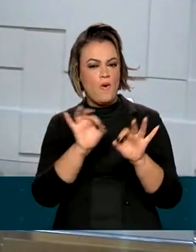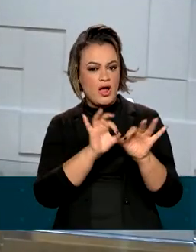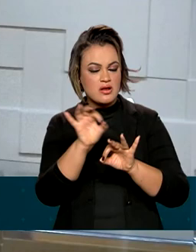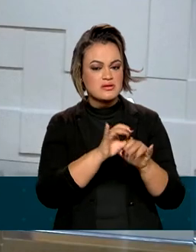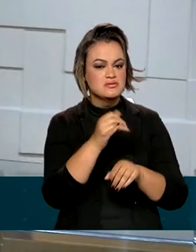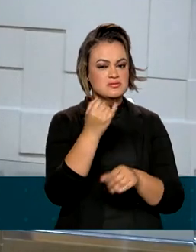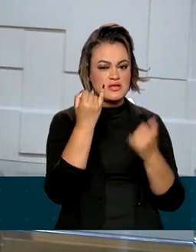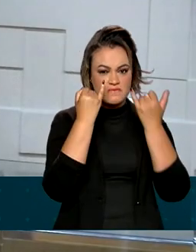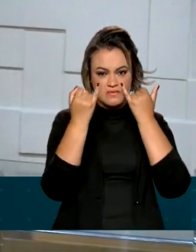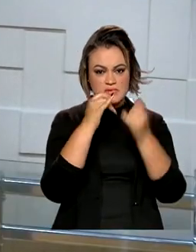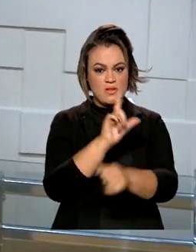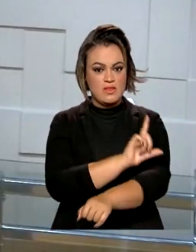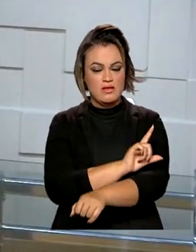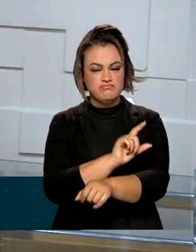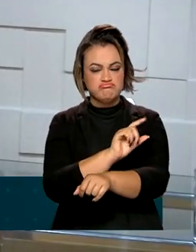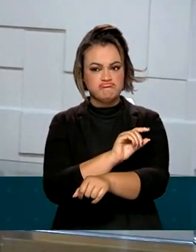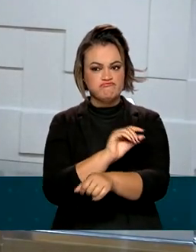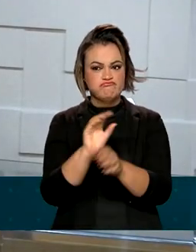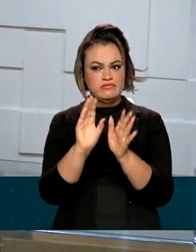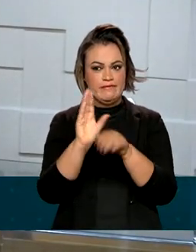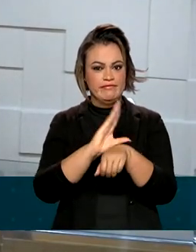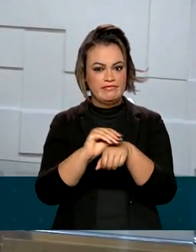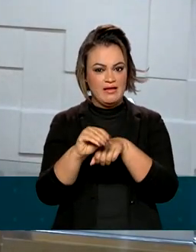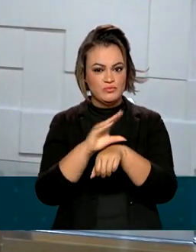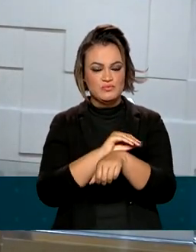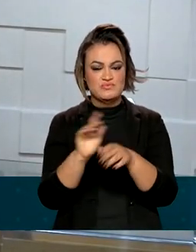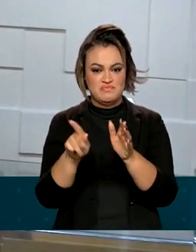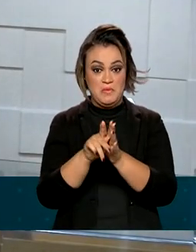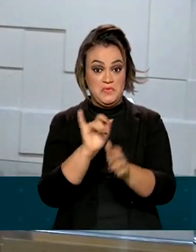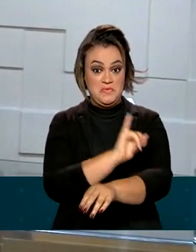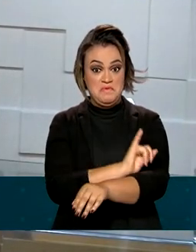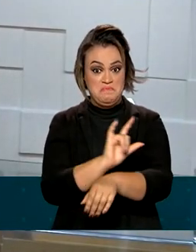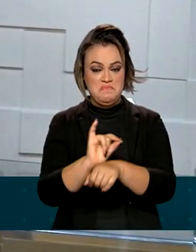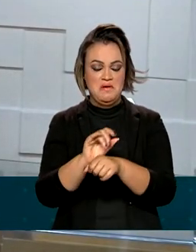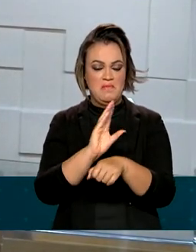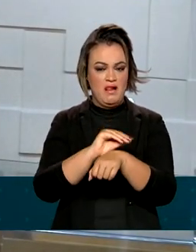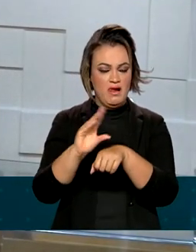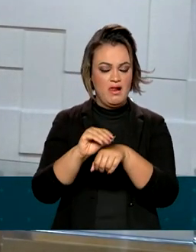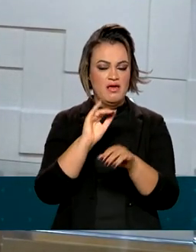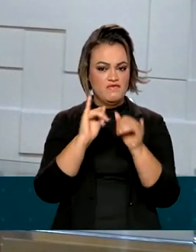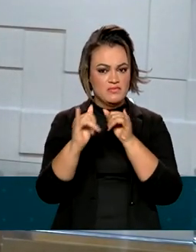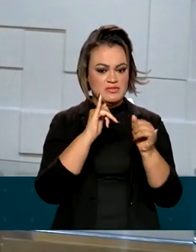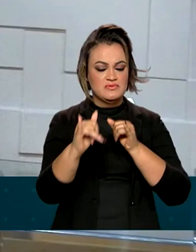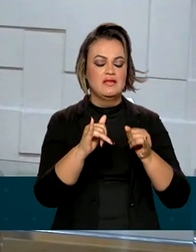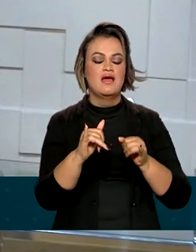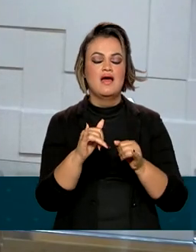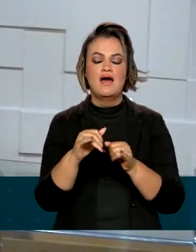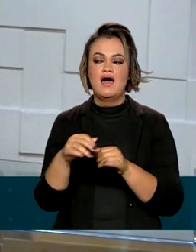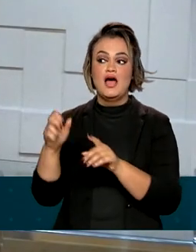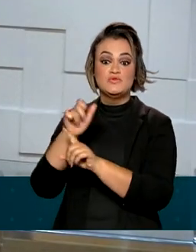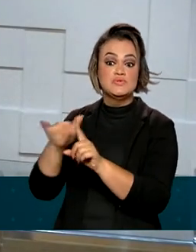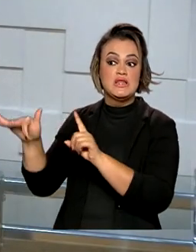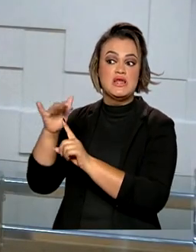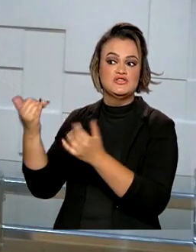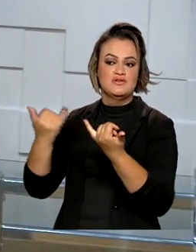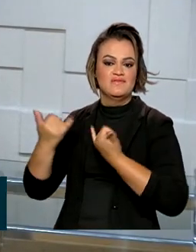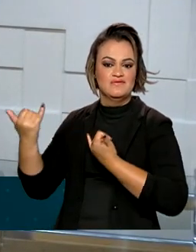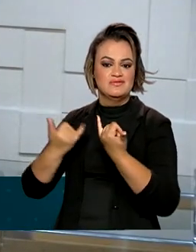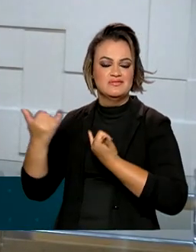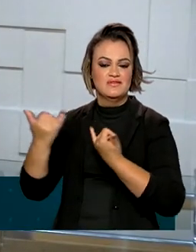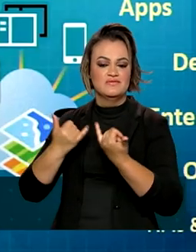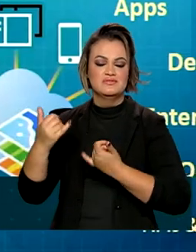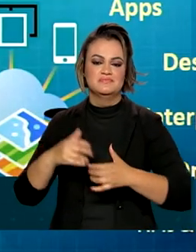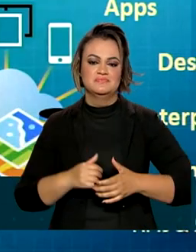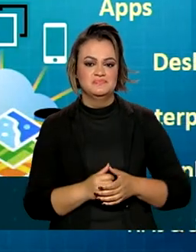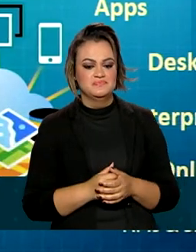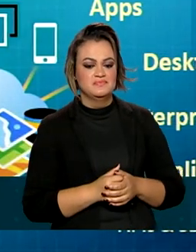dados, centraliza os dados e facilita, obviamente, o acesso à informação ambiental por parte do nosso público externo, a sociedade civil, e por parte do nosso público interno, os nossos